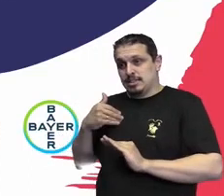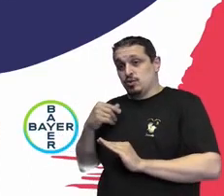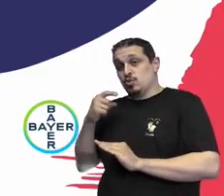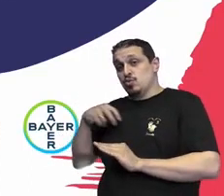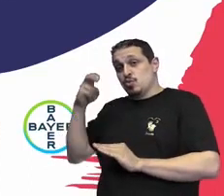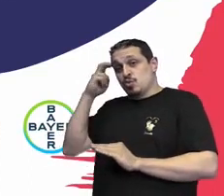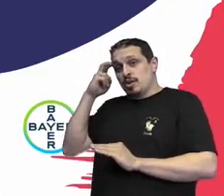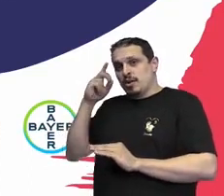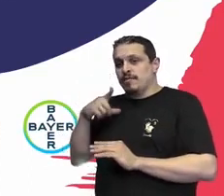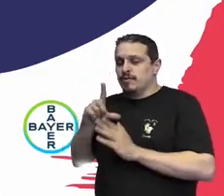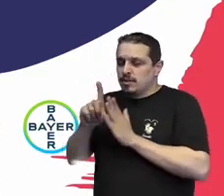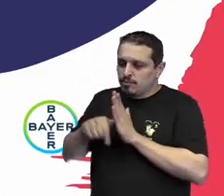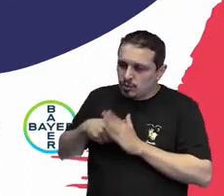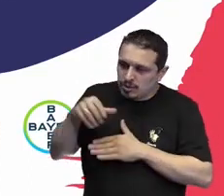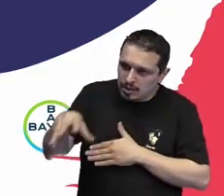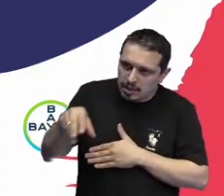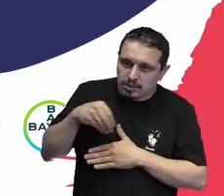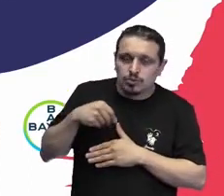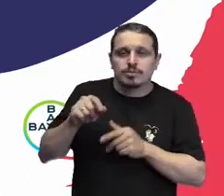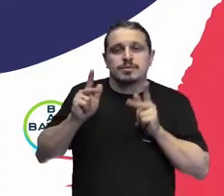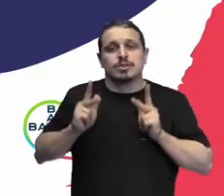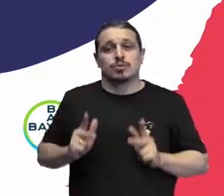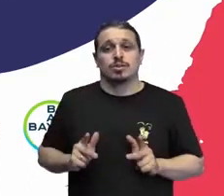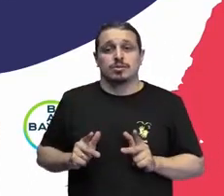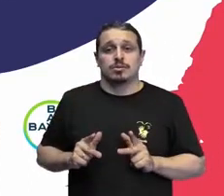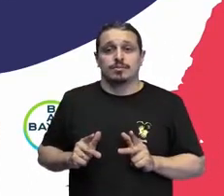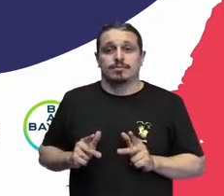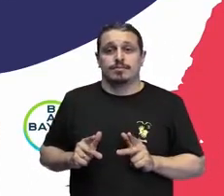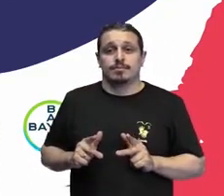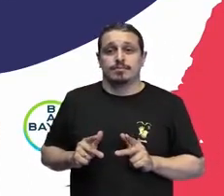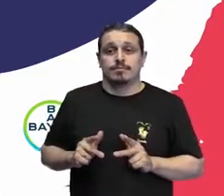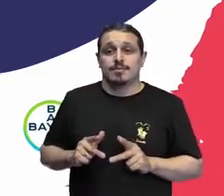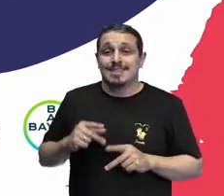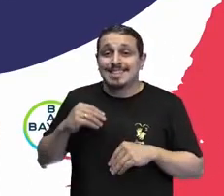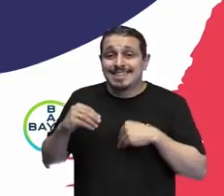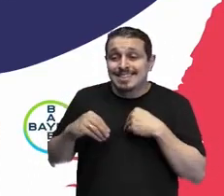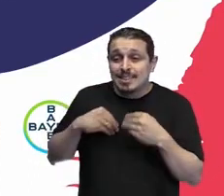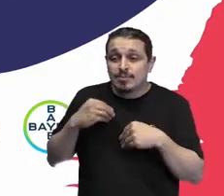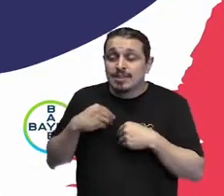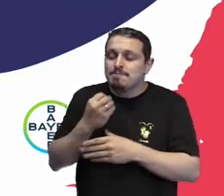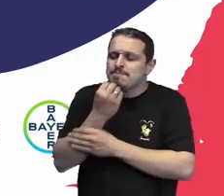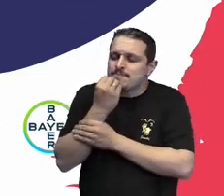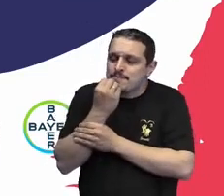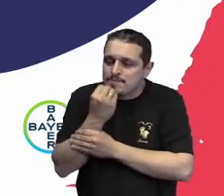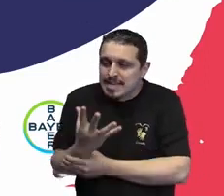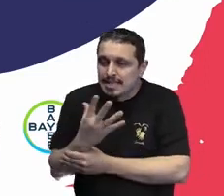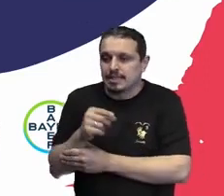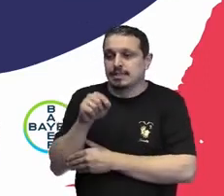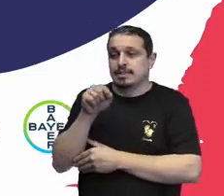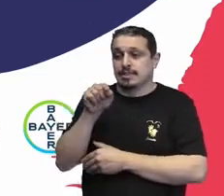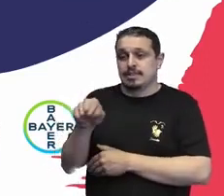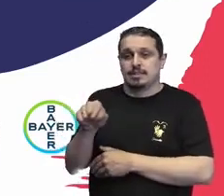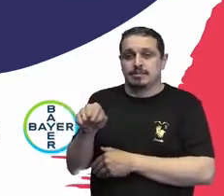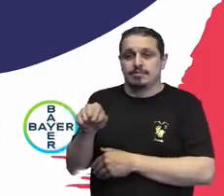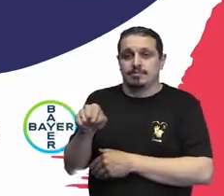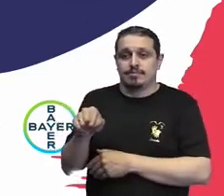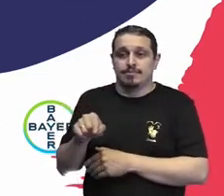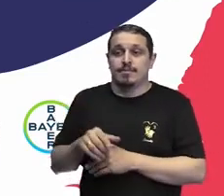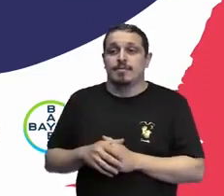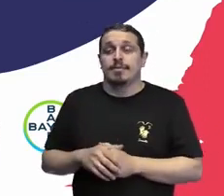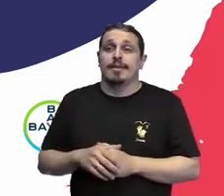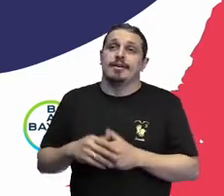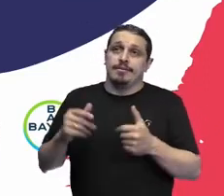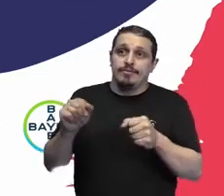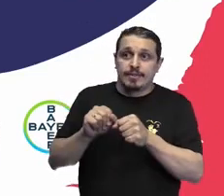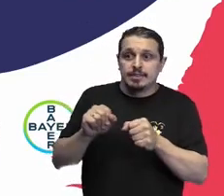daquela organização para que aquela pessoa se sinta bem recebido e consiga produzir e entregar o melhor de si para aquela organização